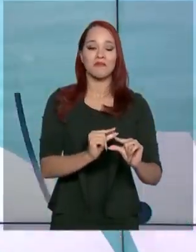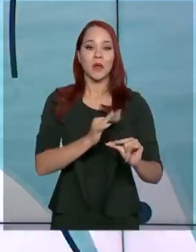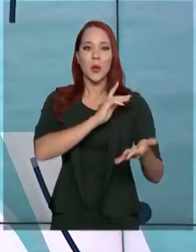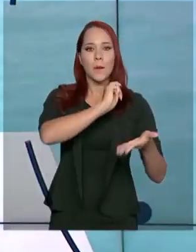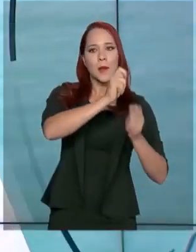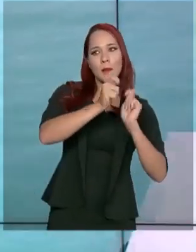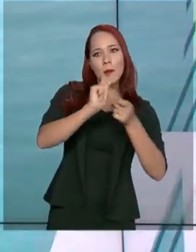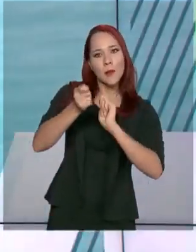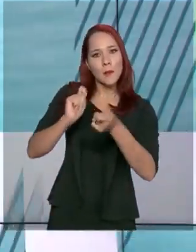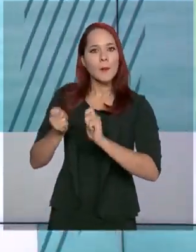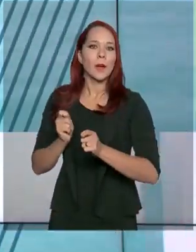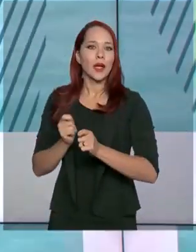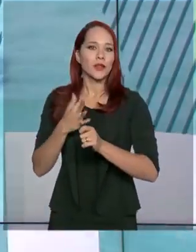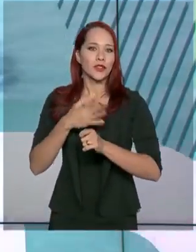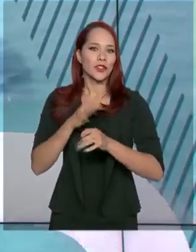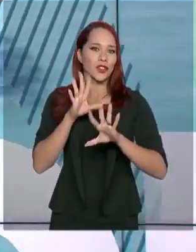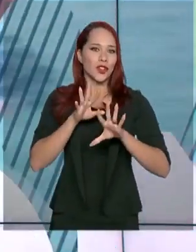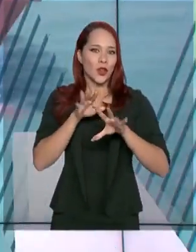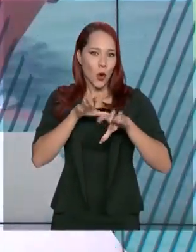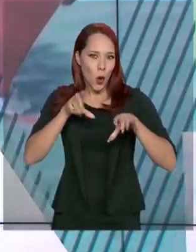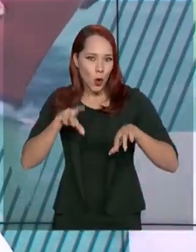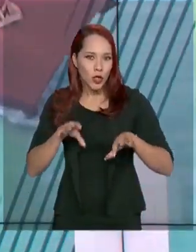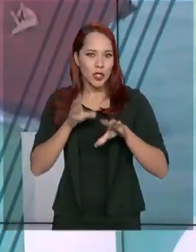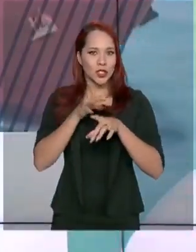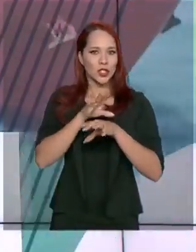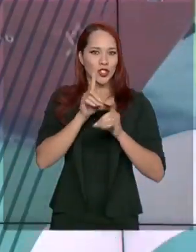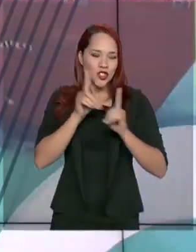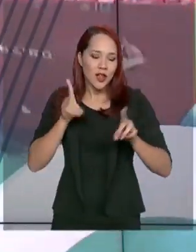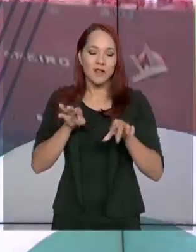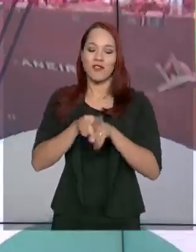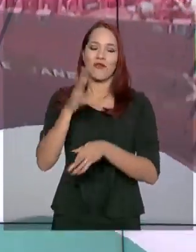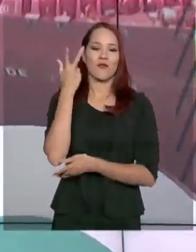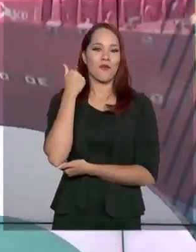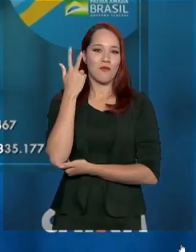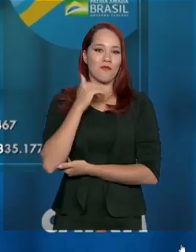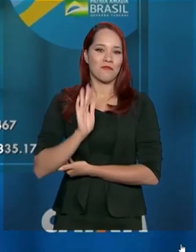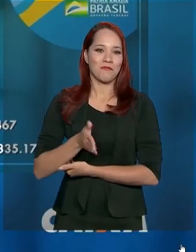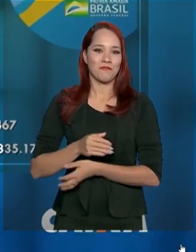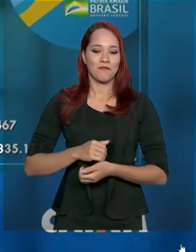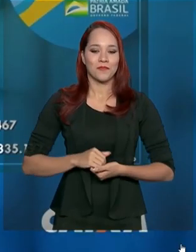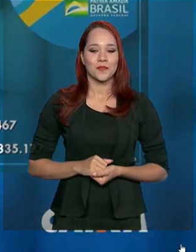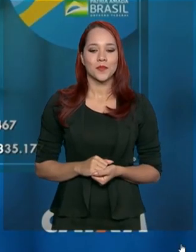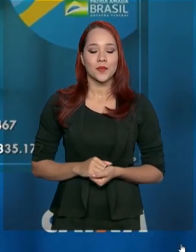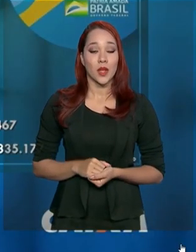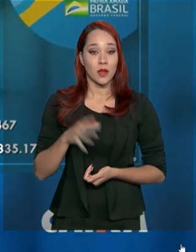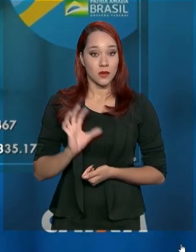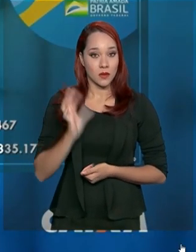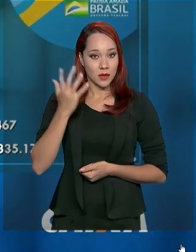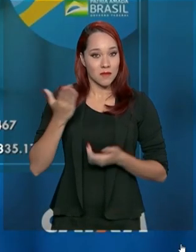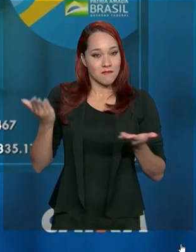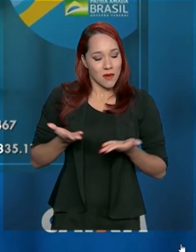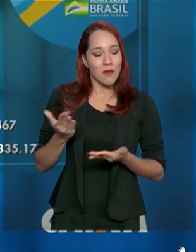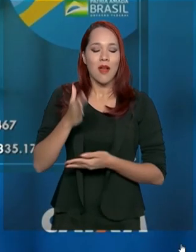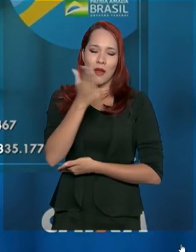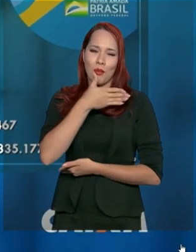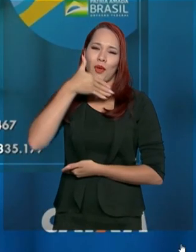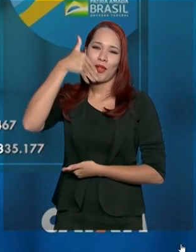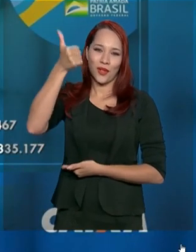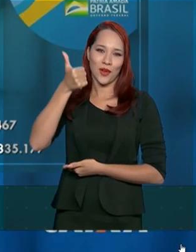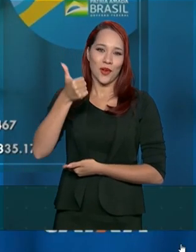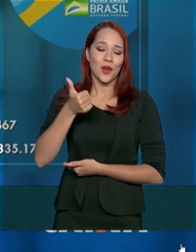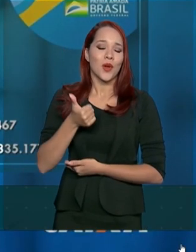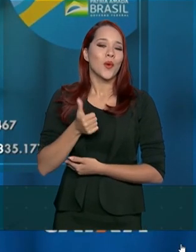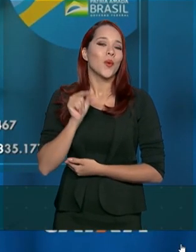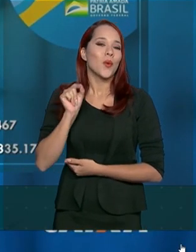pagamentos de contas digitais estão praticamente normalizados. A situação está muito melhor. O que